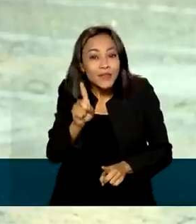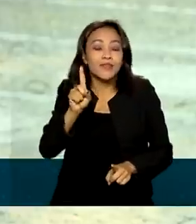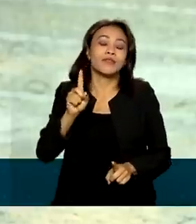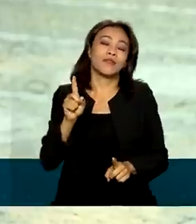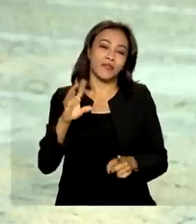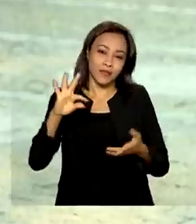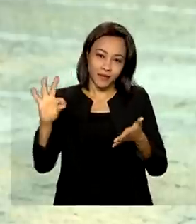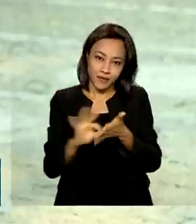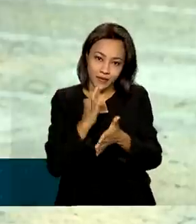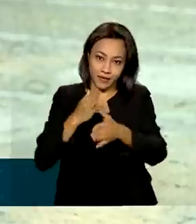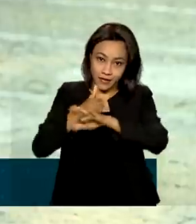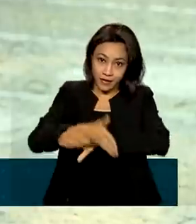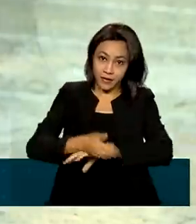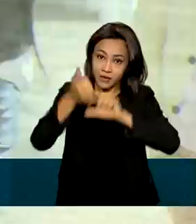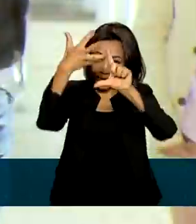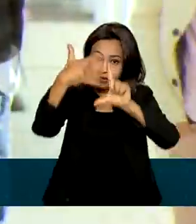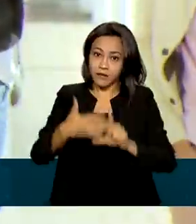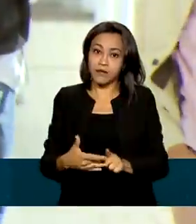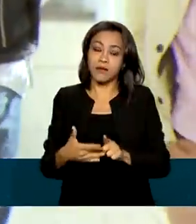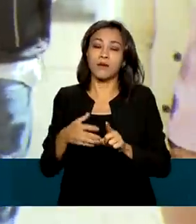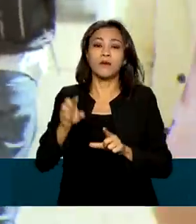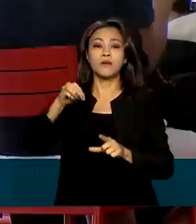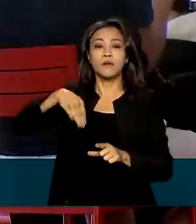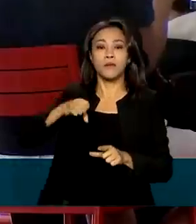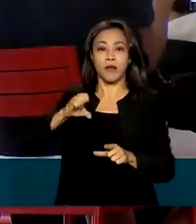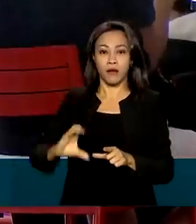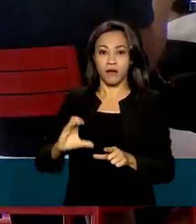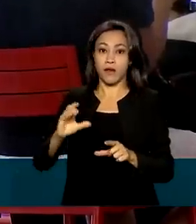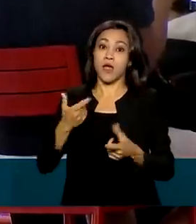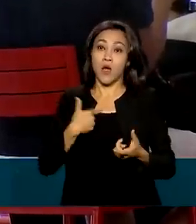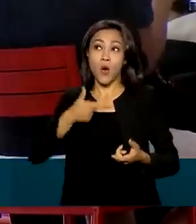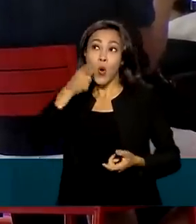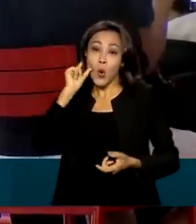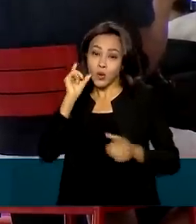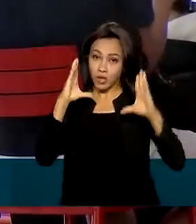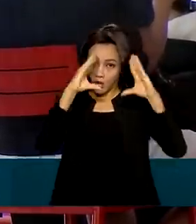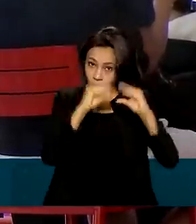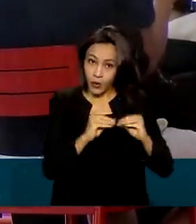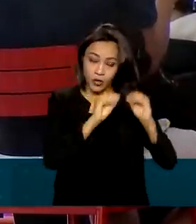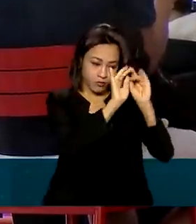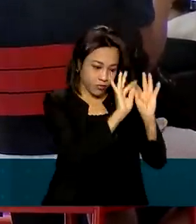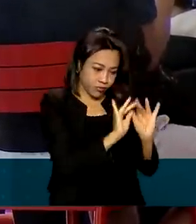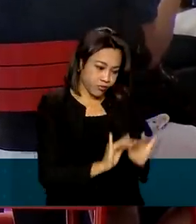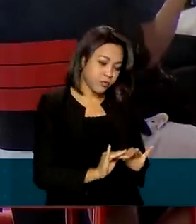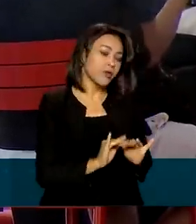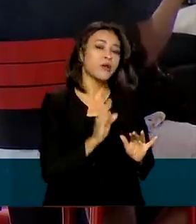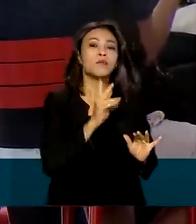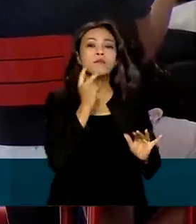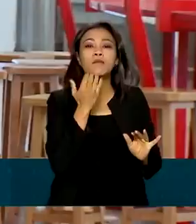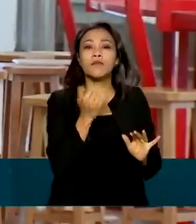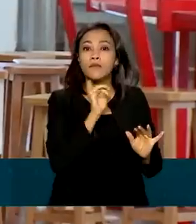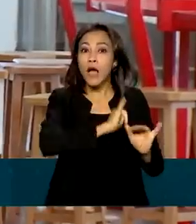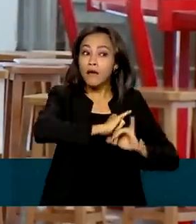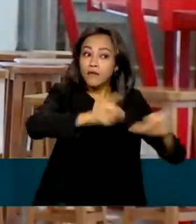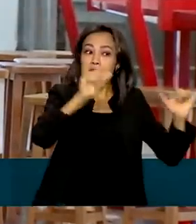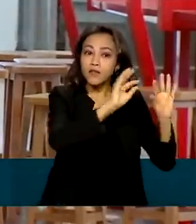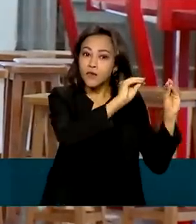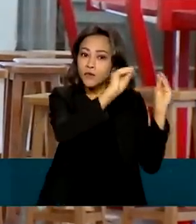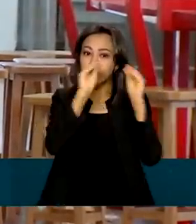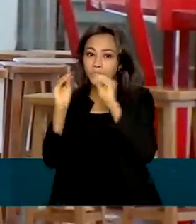único do MEC. O Ministério da Educação emitiu uma nota na noite de ontem, informando que o prazo foi prorrogado até às